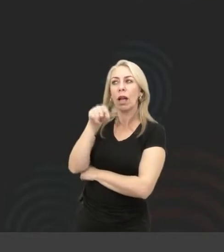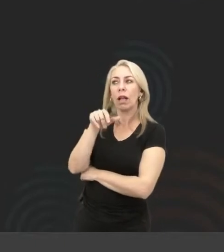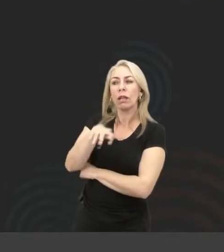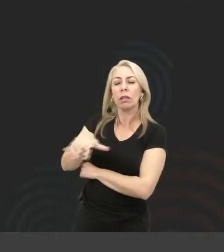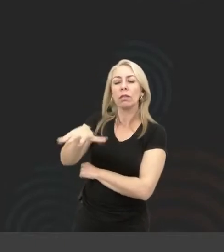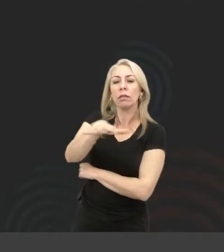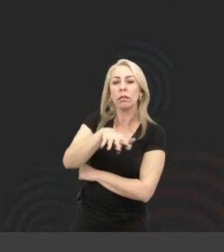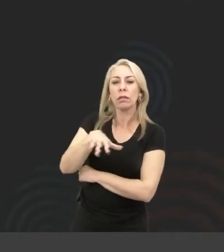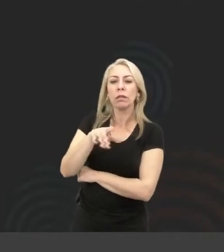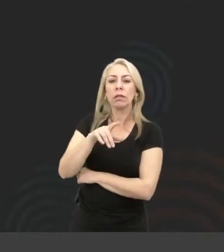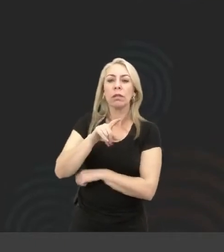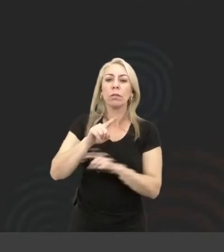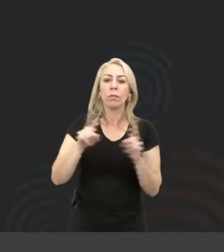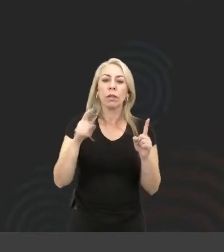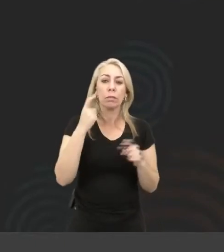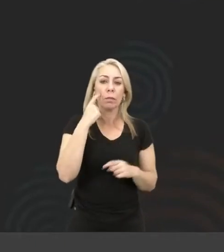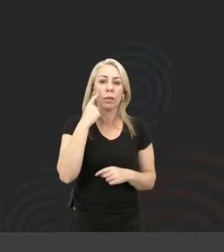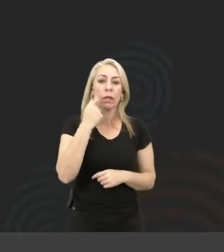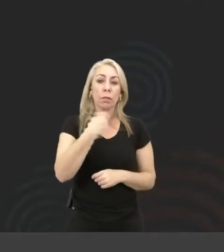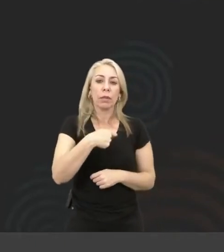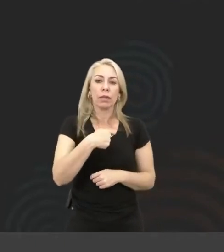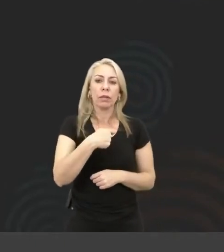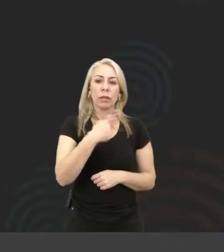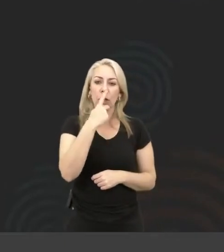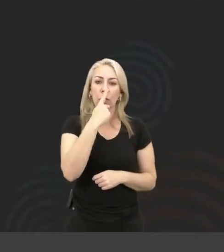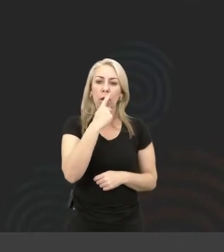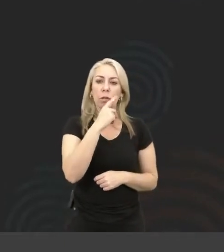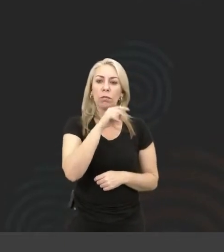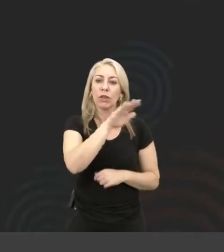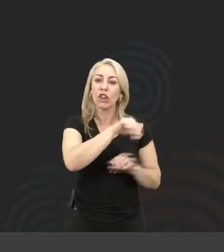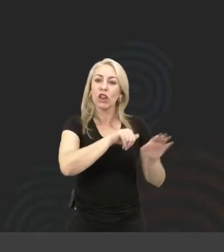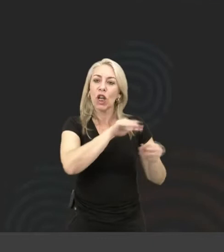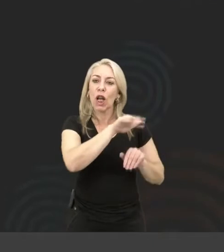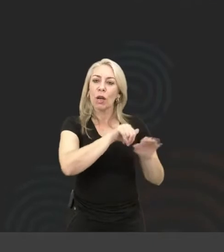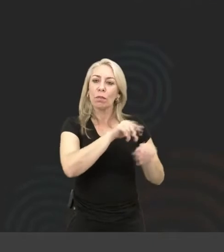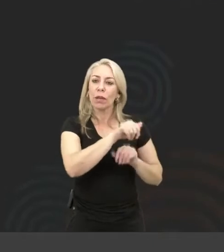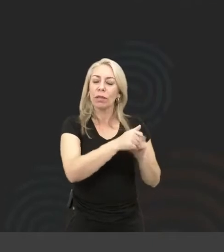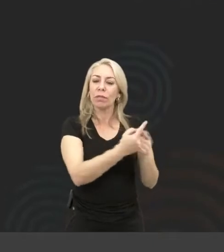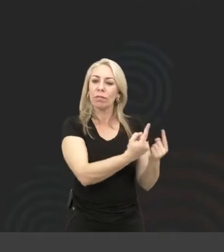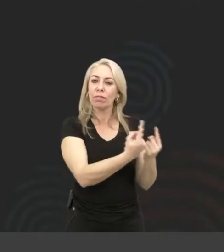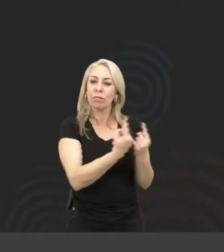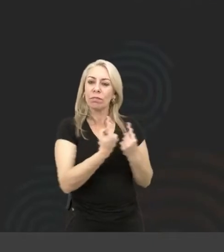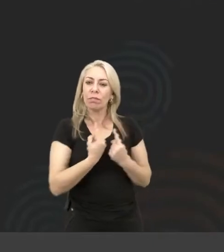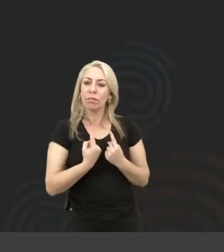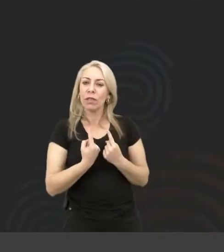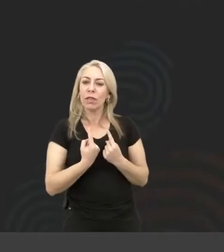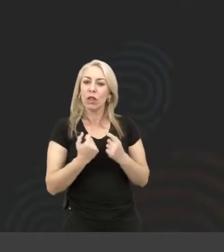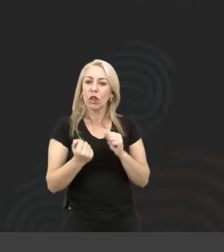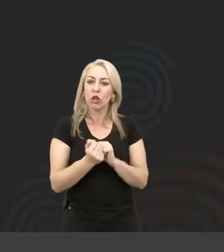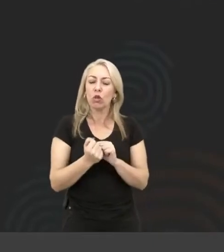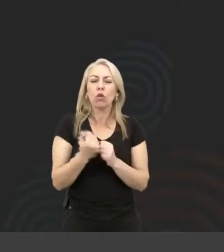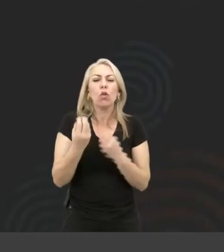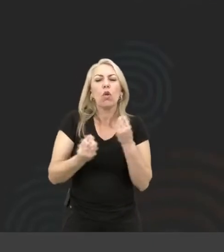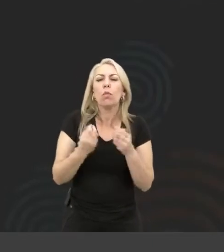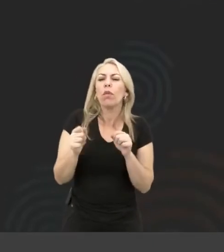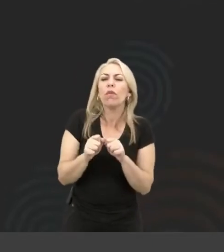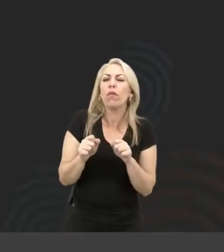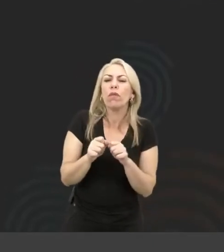pra gente pensar nessa galera, a gente precisa ter essa galera com a gente, porque como que eu vou fazer um